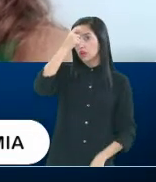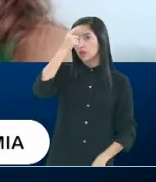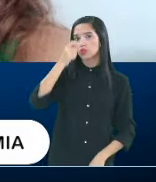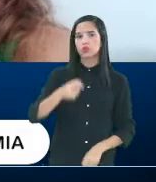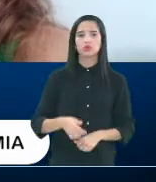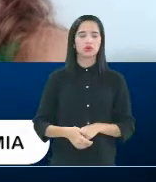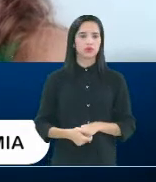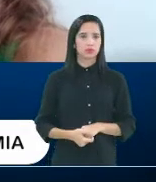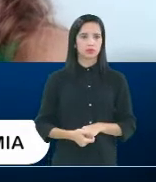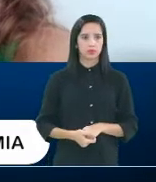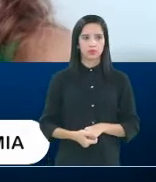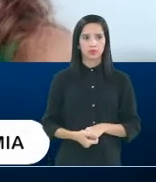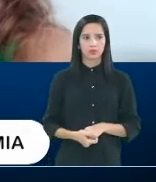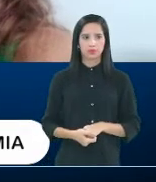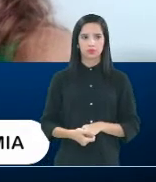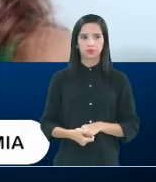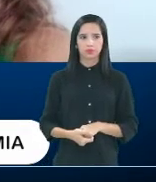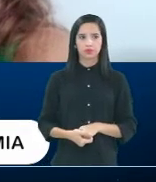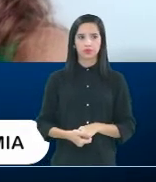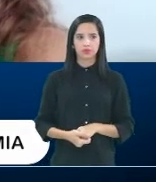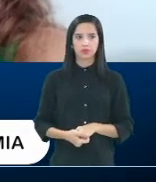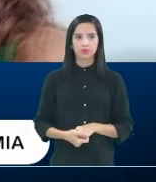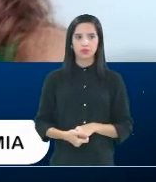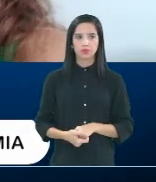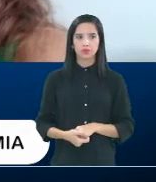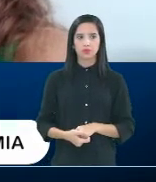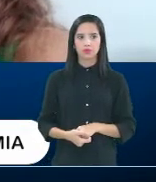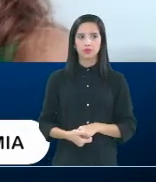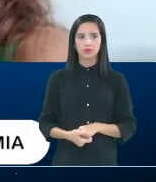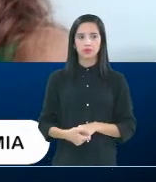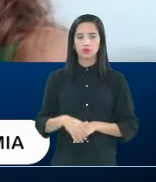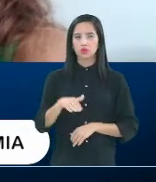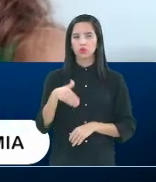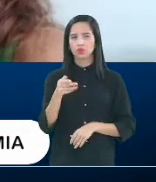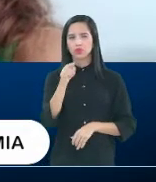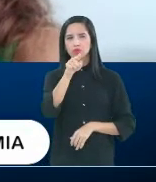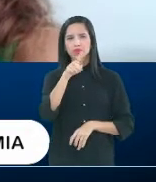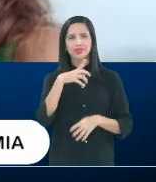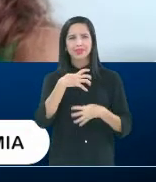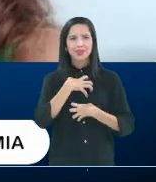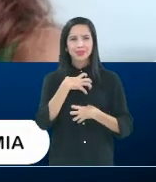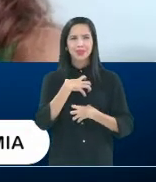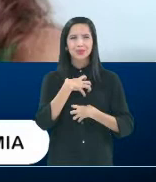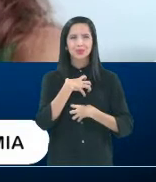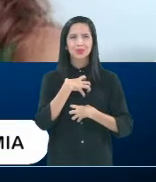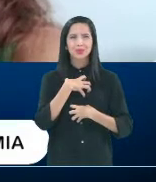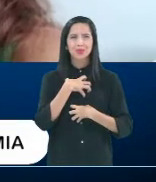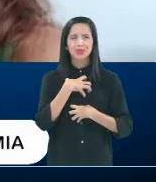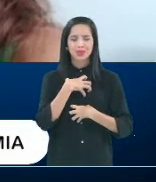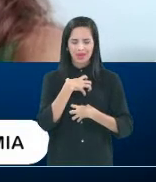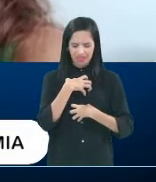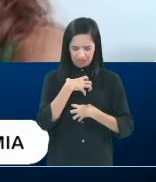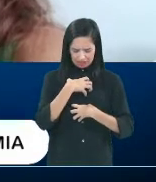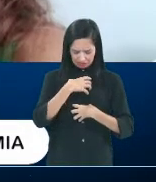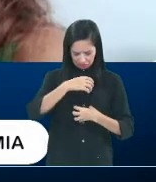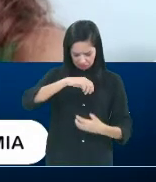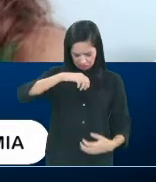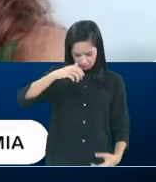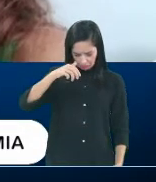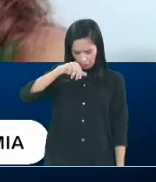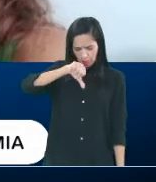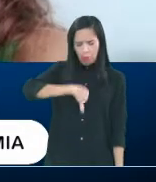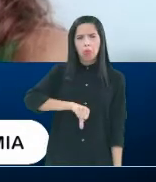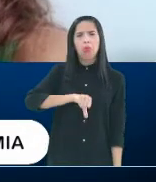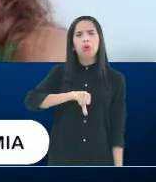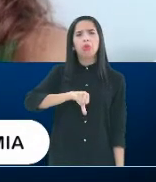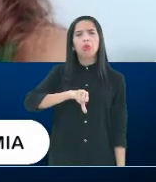É, naquele momento, que você sentir que as coisas, não estão bem, então, você não,